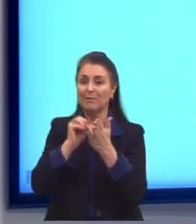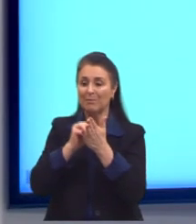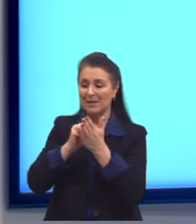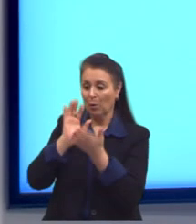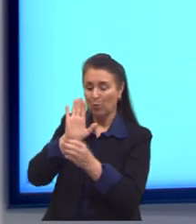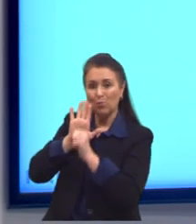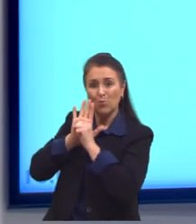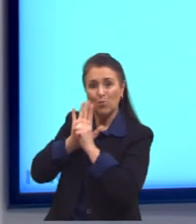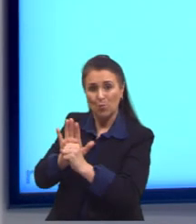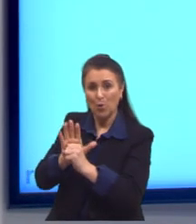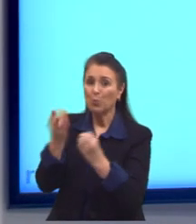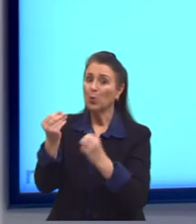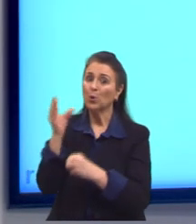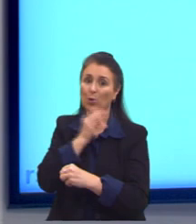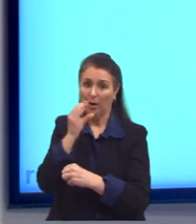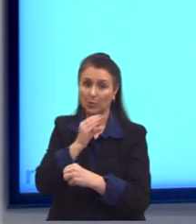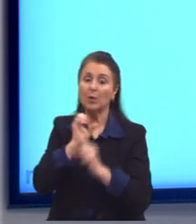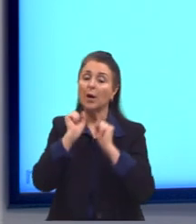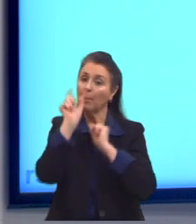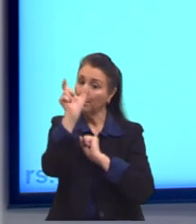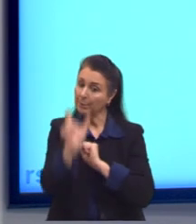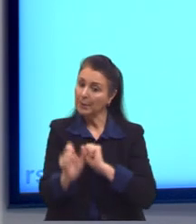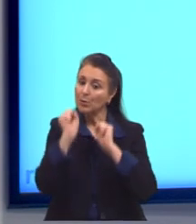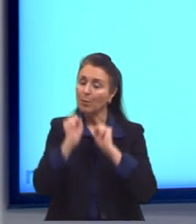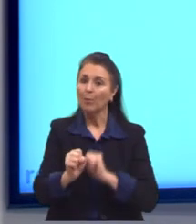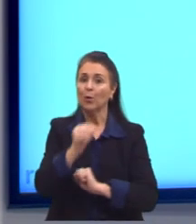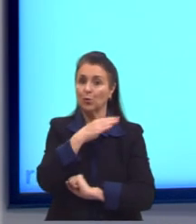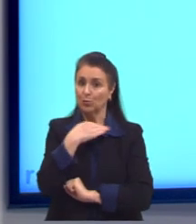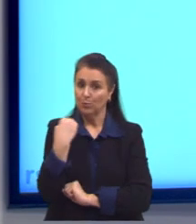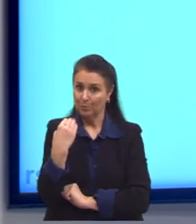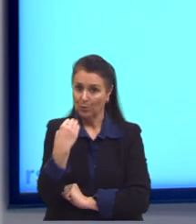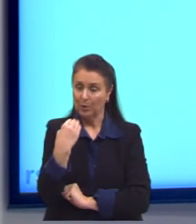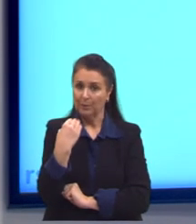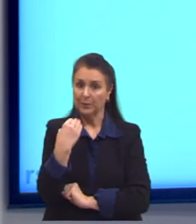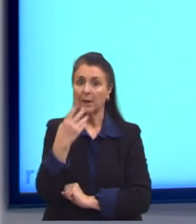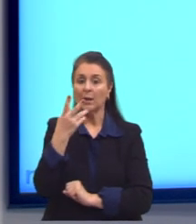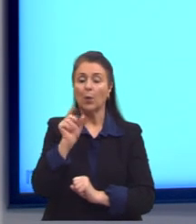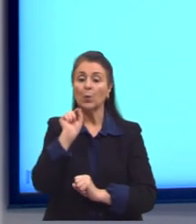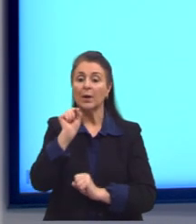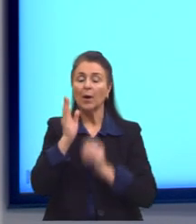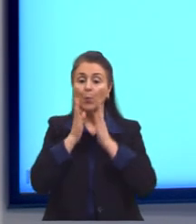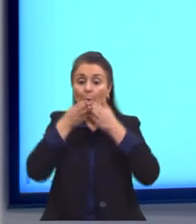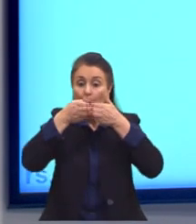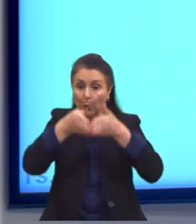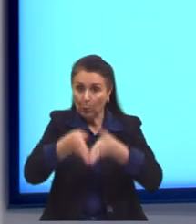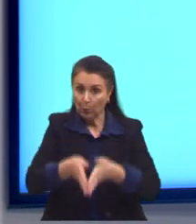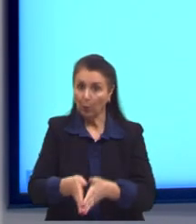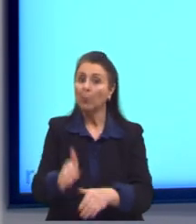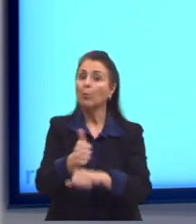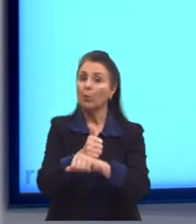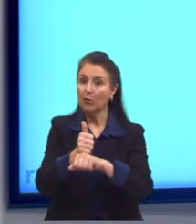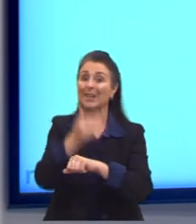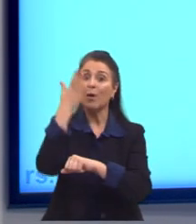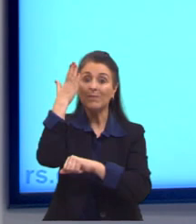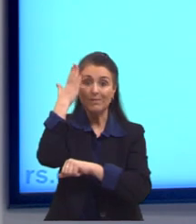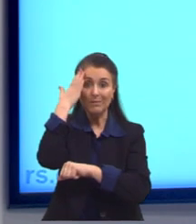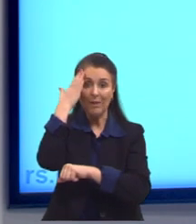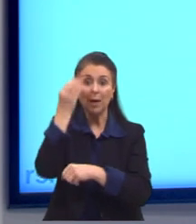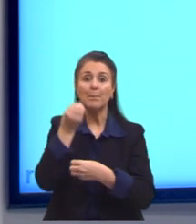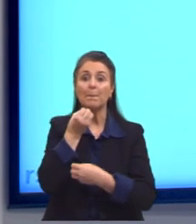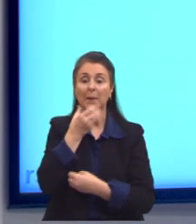pode até gerar a morte. Então, claro que isso questões de mergulhadores profissionais onde a gente precisa já usar